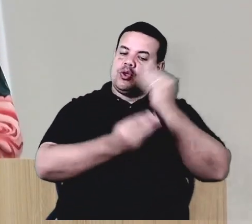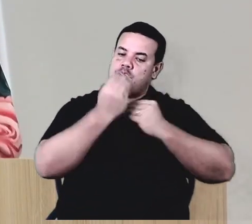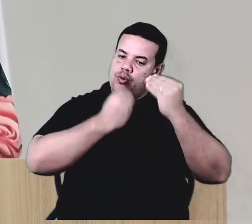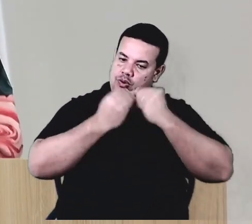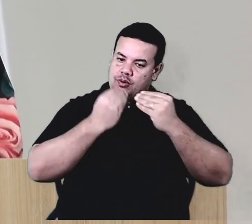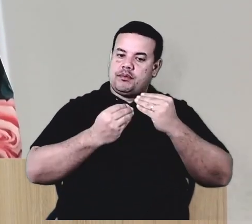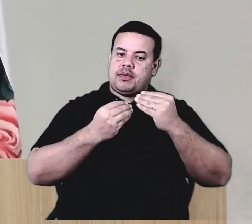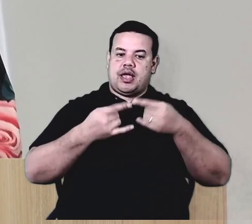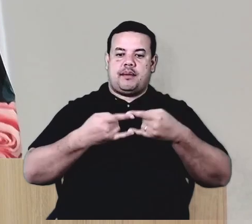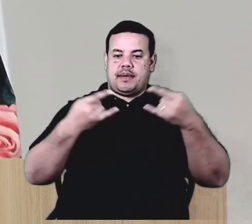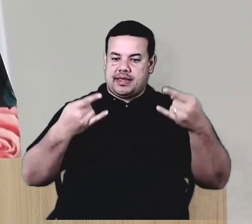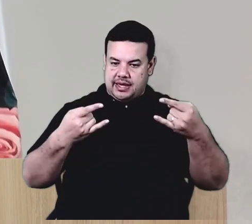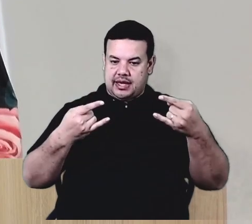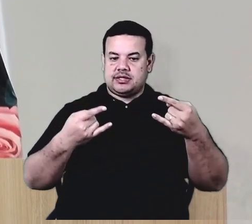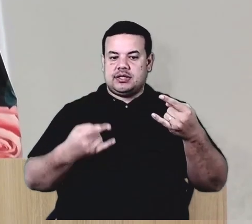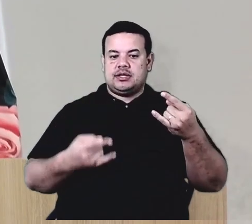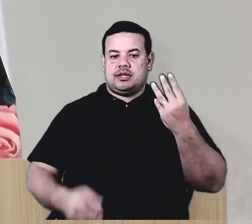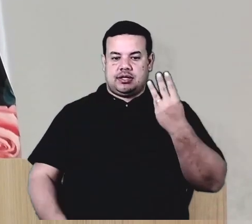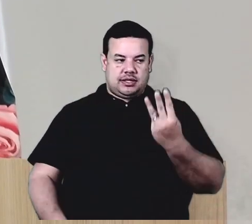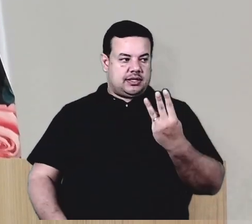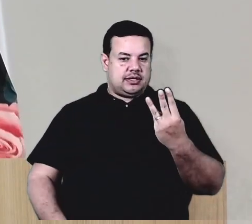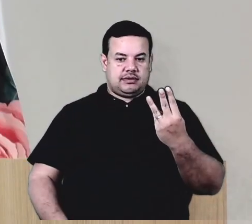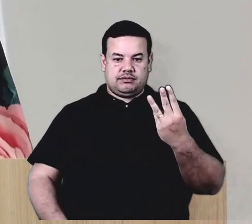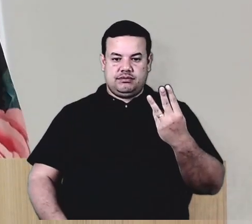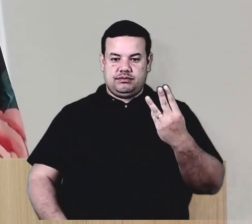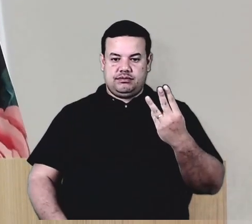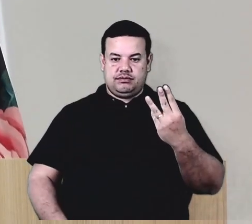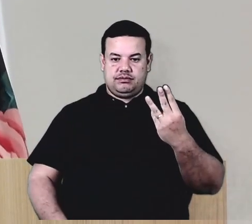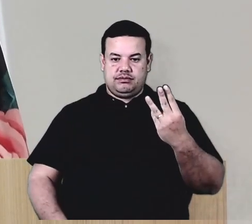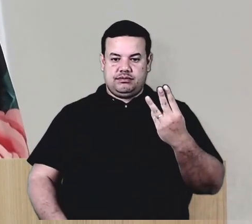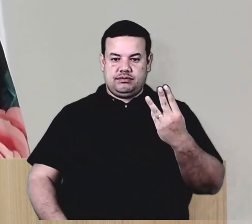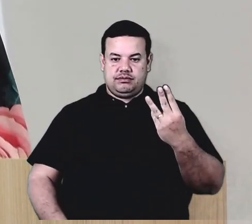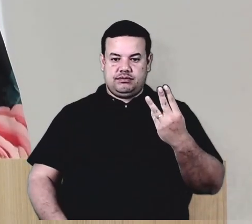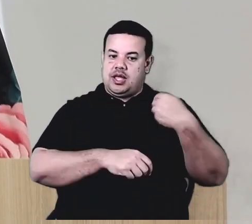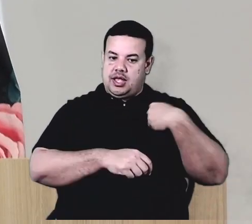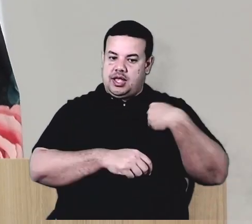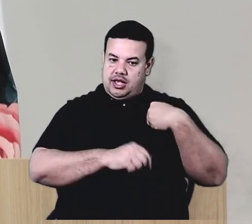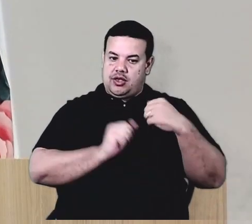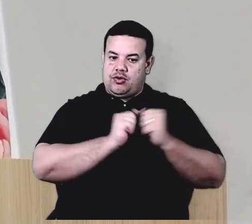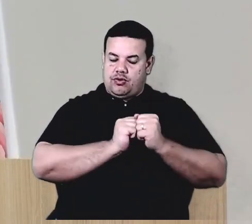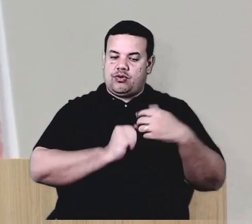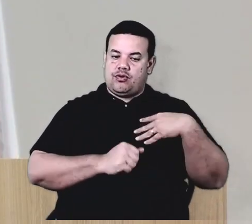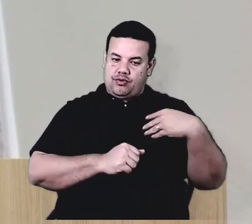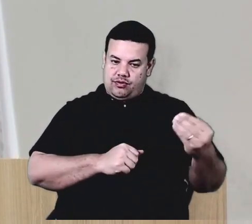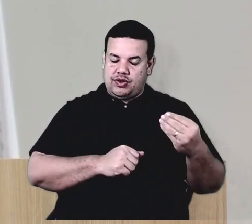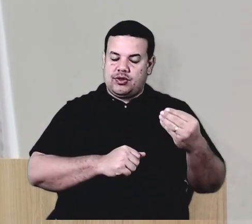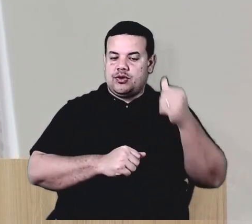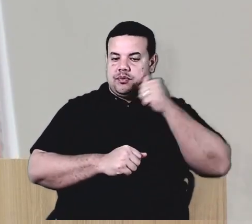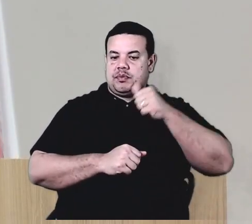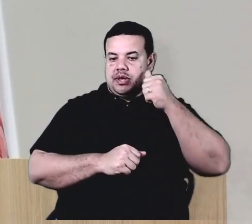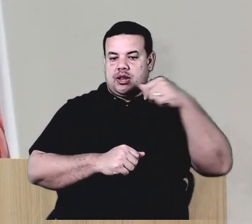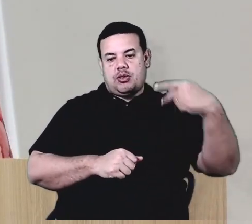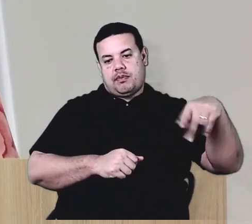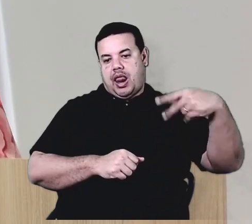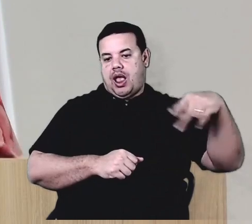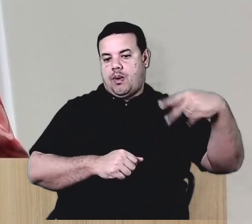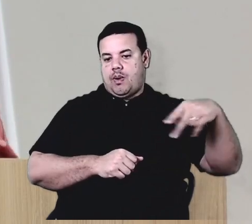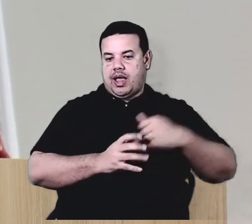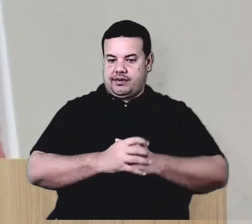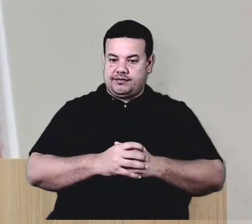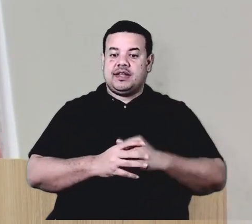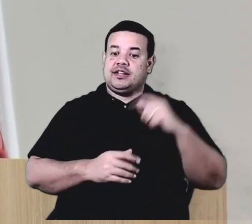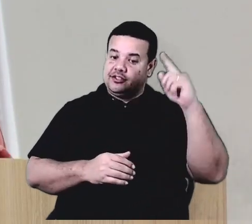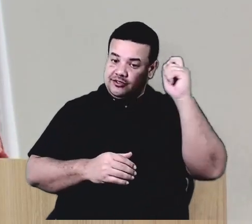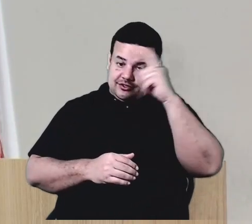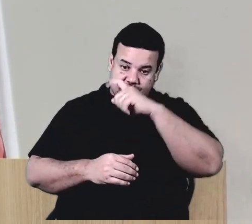infelizmente, três vagas foram usadas. Eu, meu filho e uma menina do Paraguai. Mas é isso, é muito difícil você largar a tua